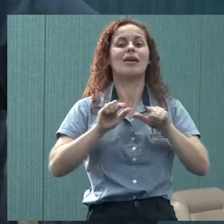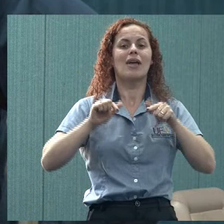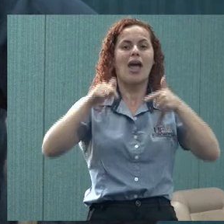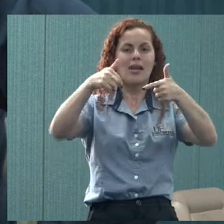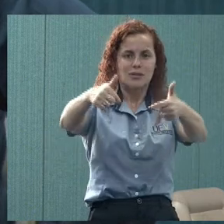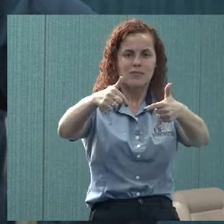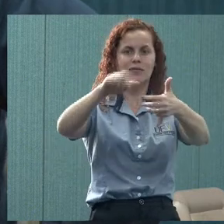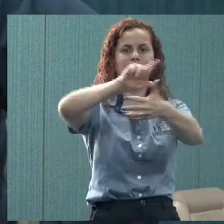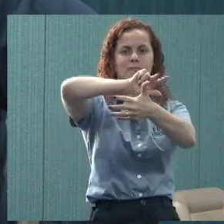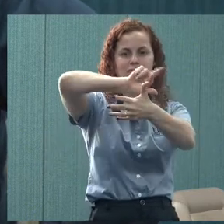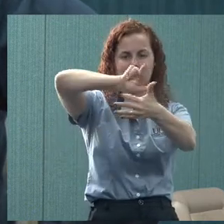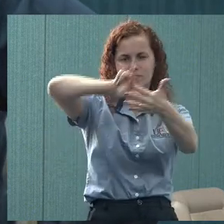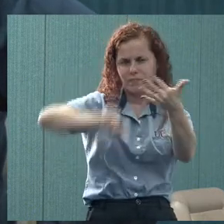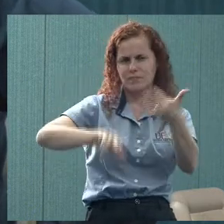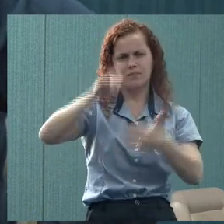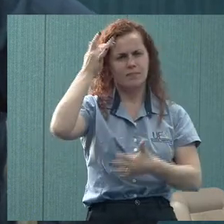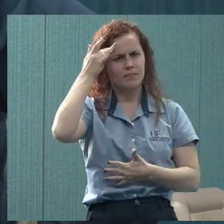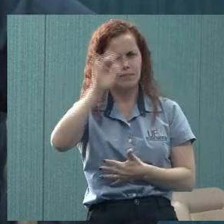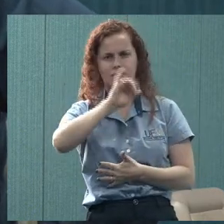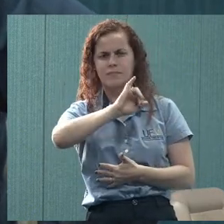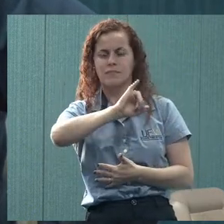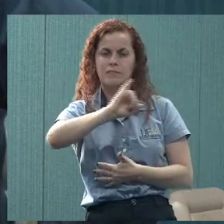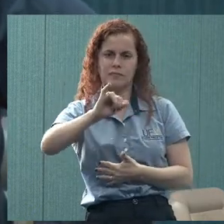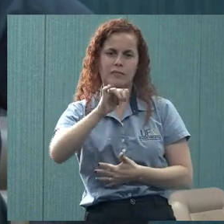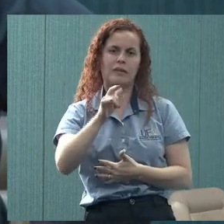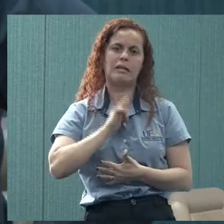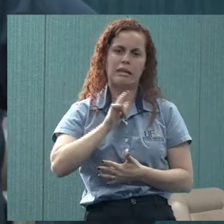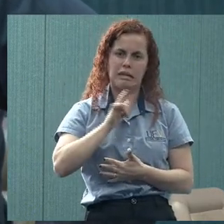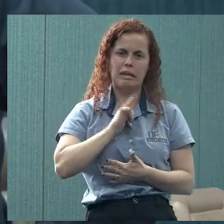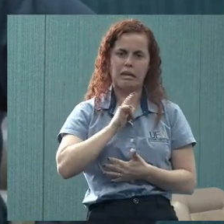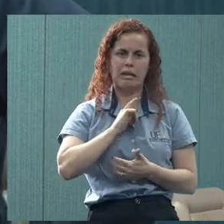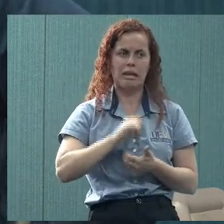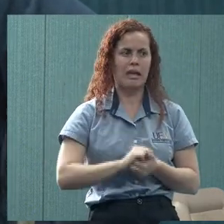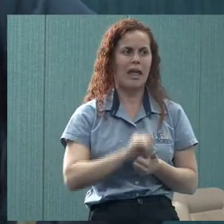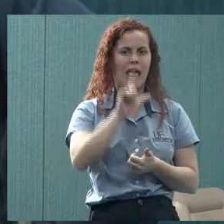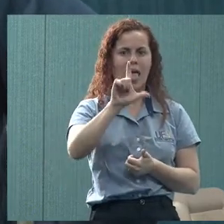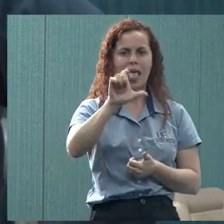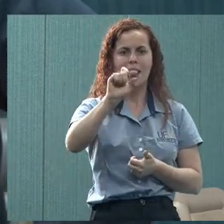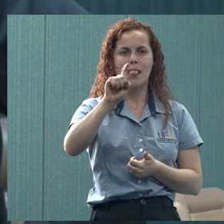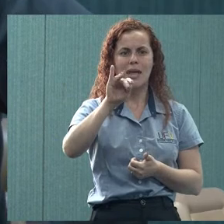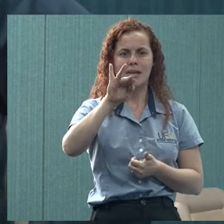Não sei se tem outras nesse momento. Está vendo a Letícia aqui.